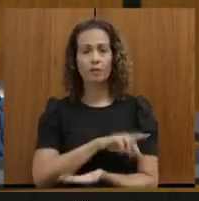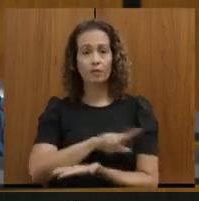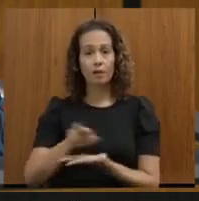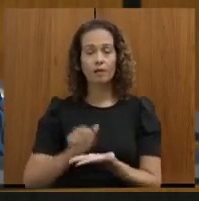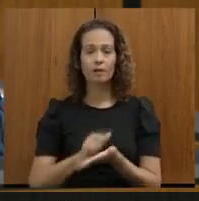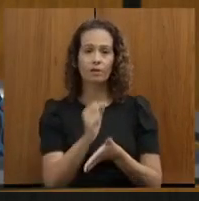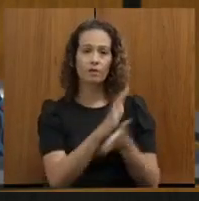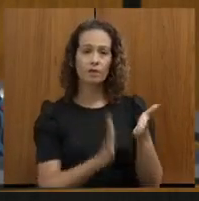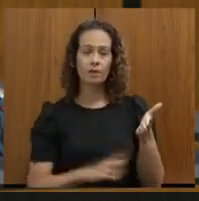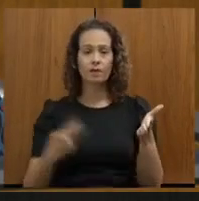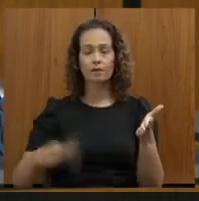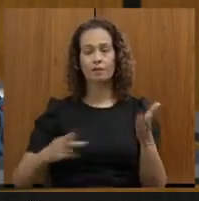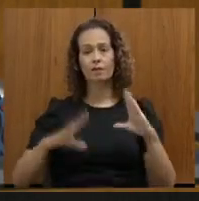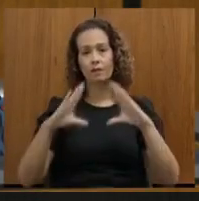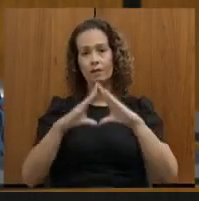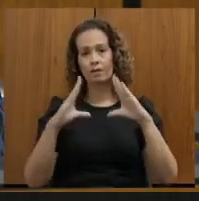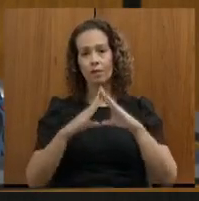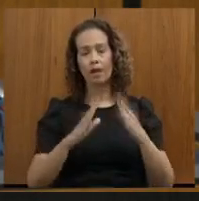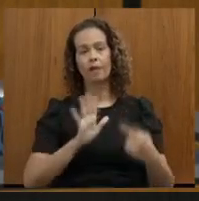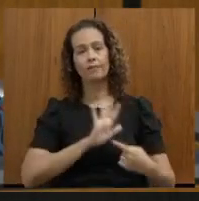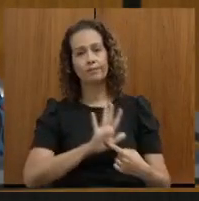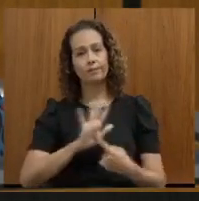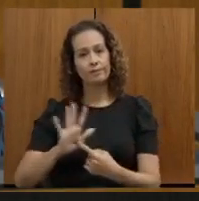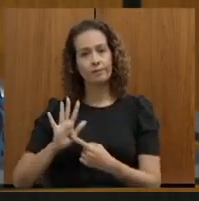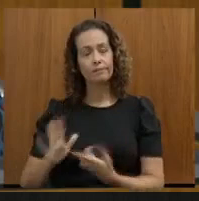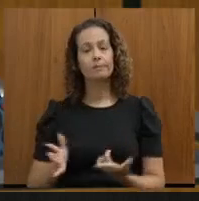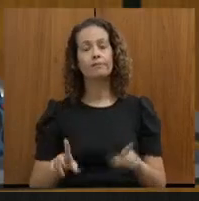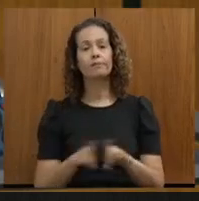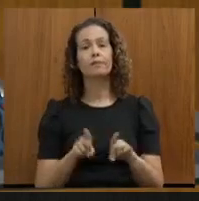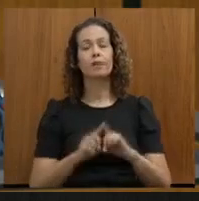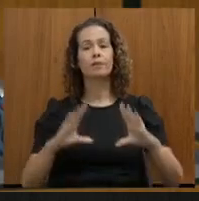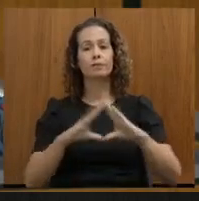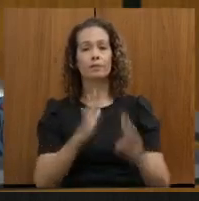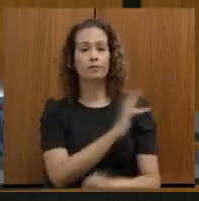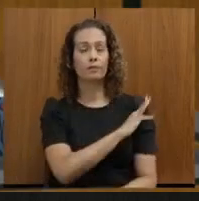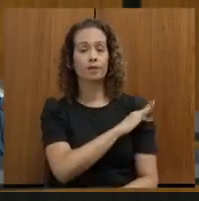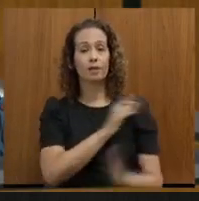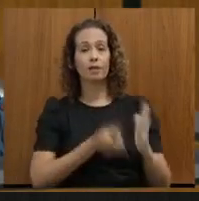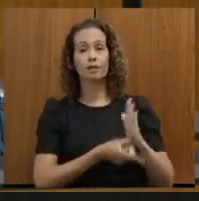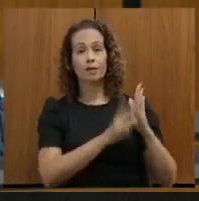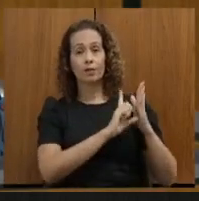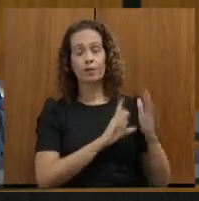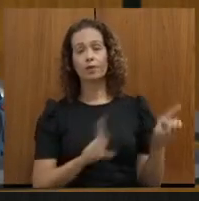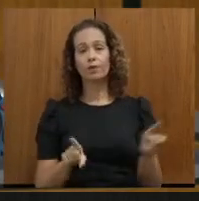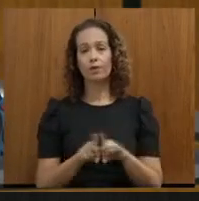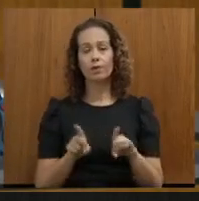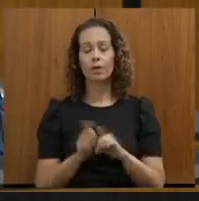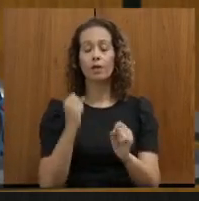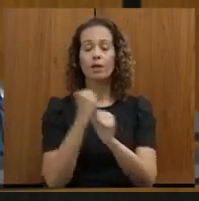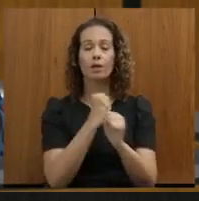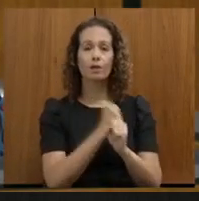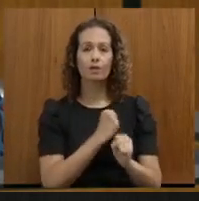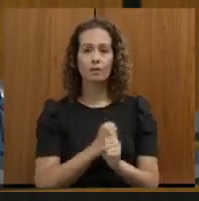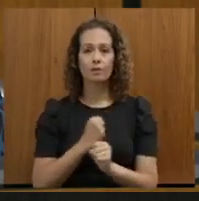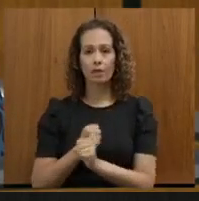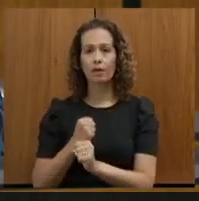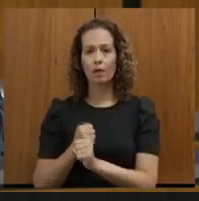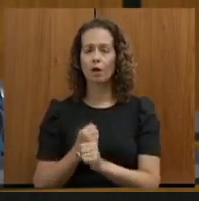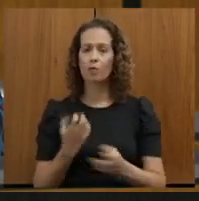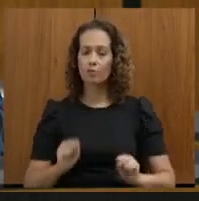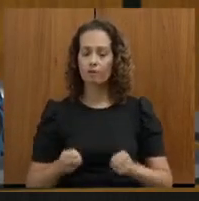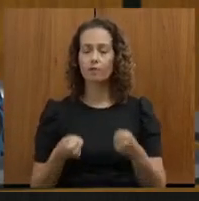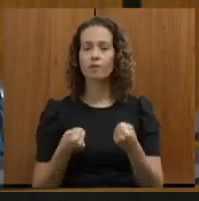atividades aqui da Assembleia, inclusive, no Assembleia Fiscaliza anterior. É uma obra com forte impacto social,